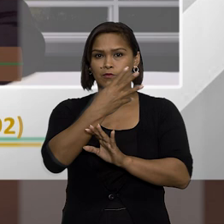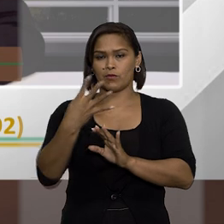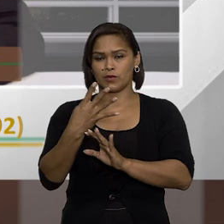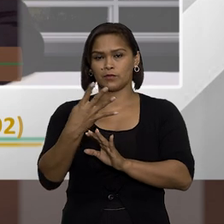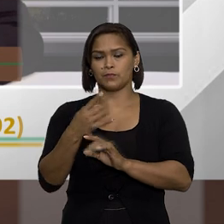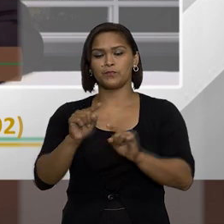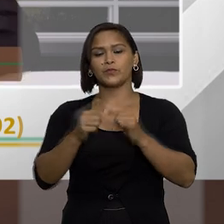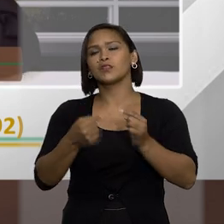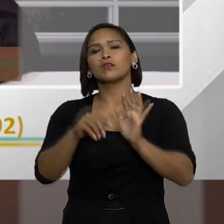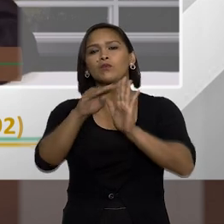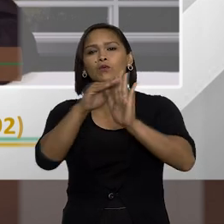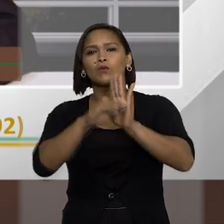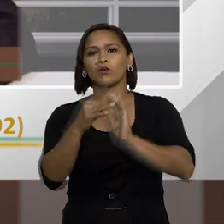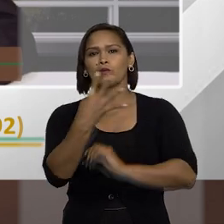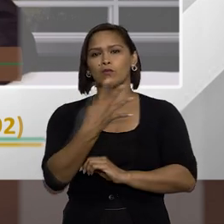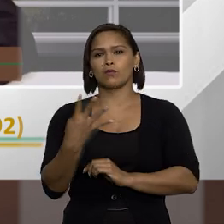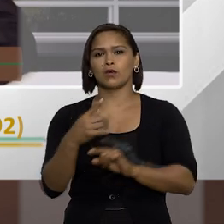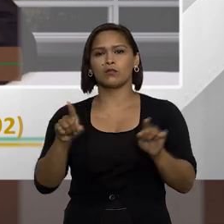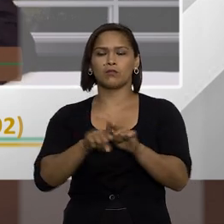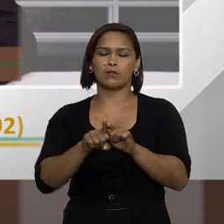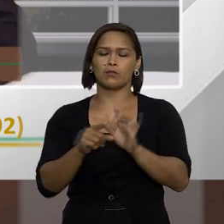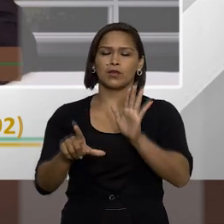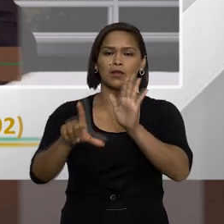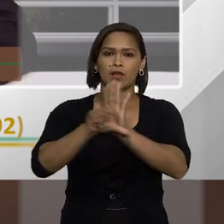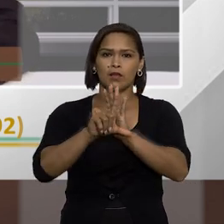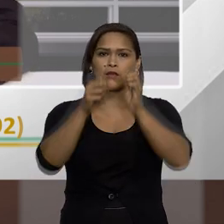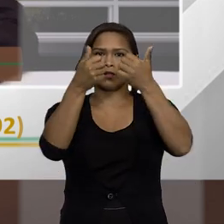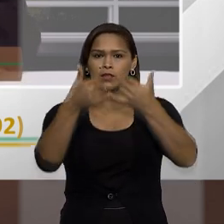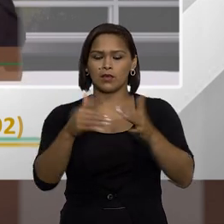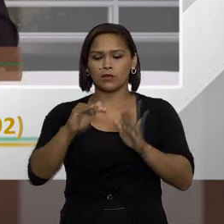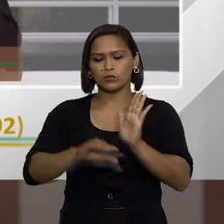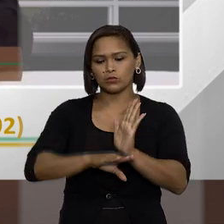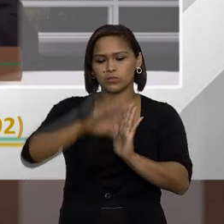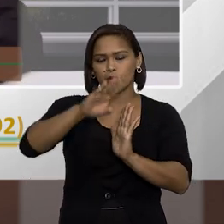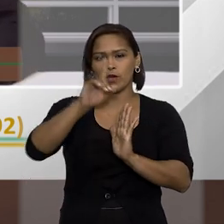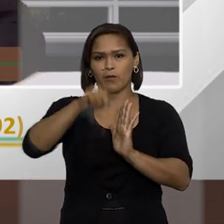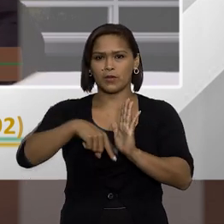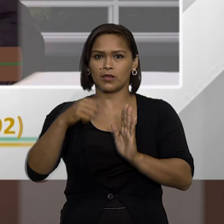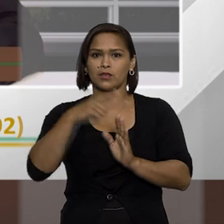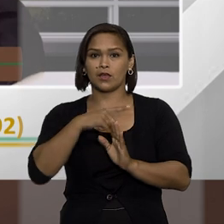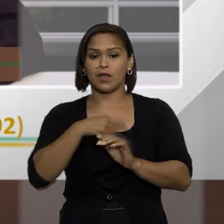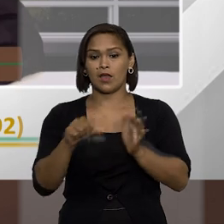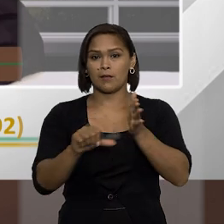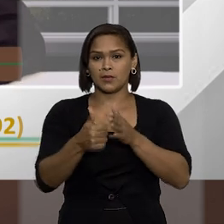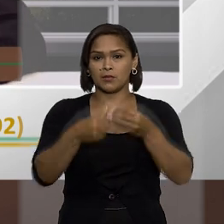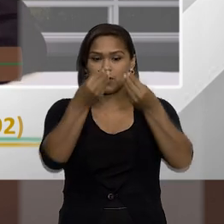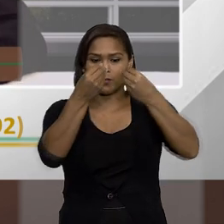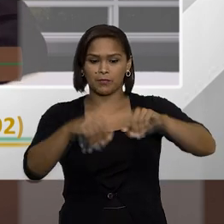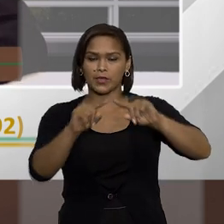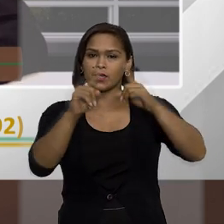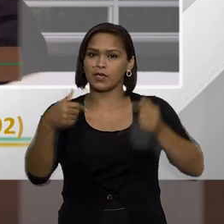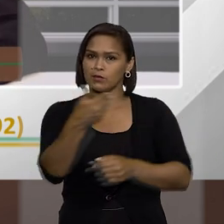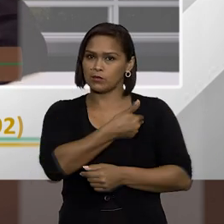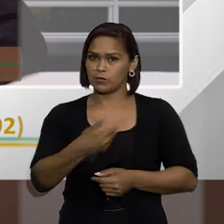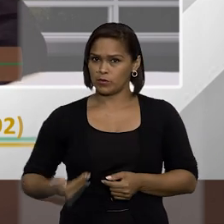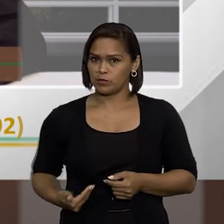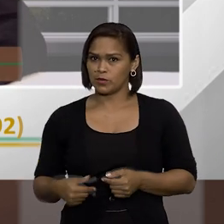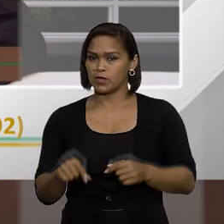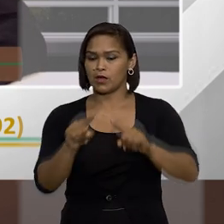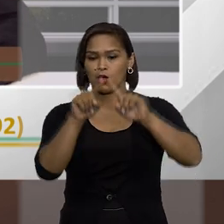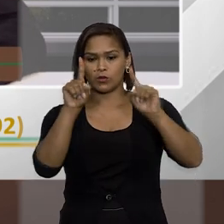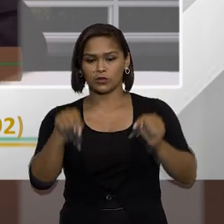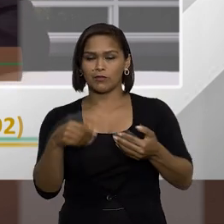4º da CF, que traz quatro situações, mas a lei de improbidade aumenta um pouco esse rol. A primeira é a perda da função pública.